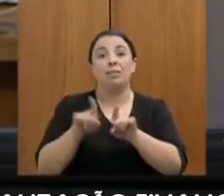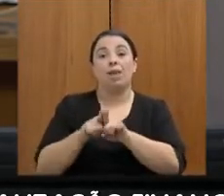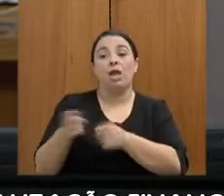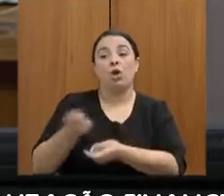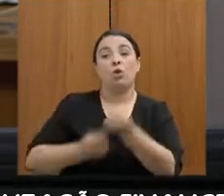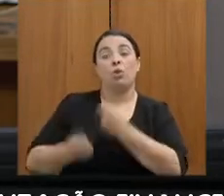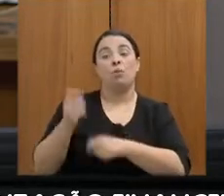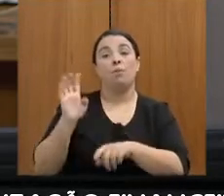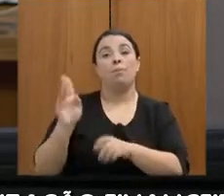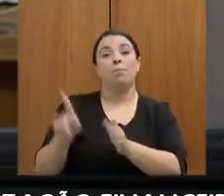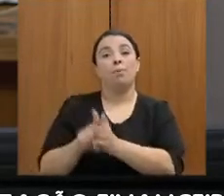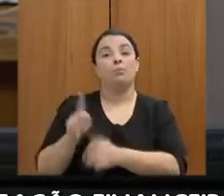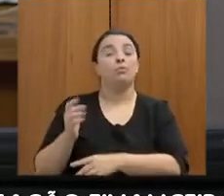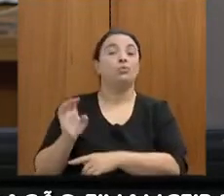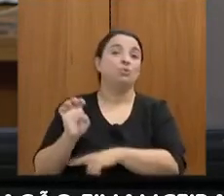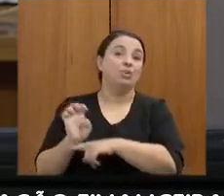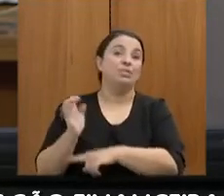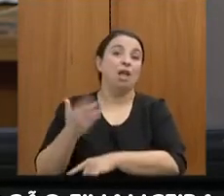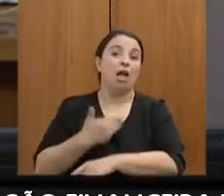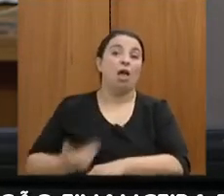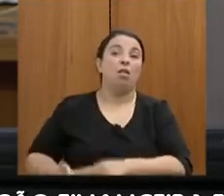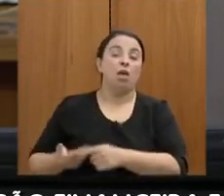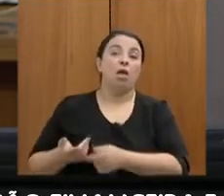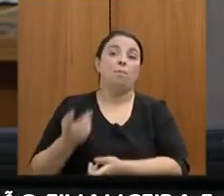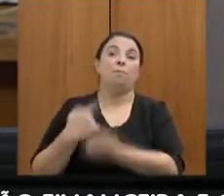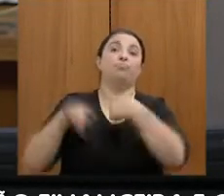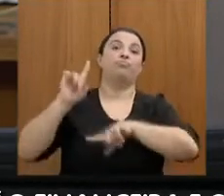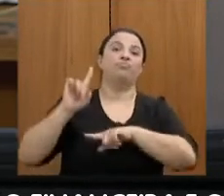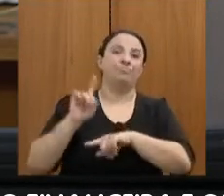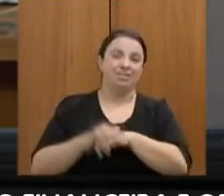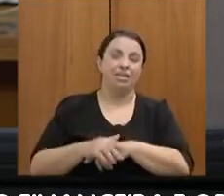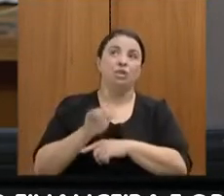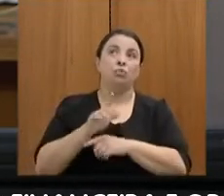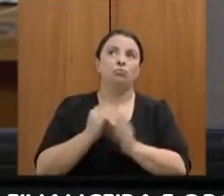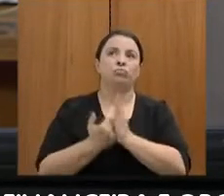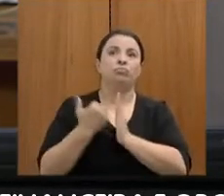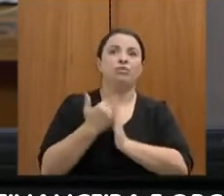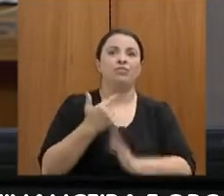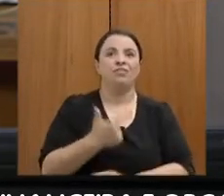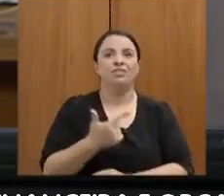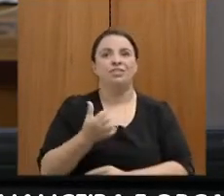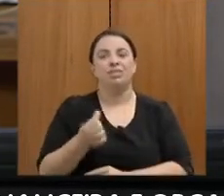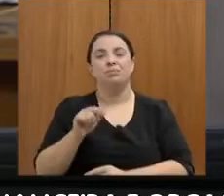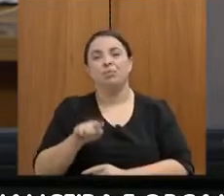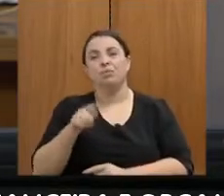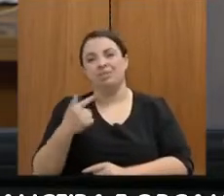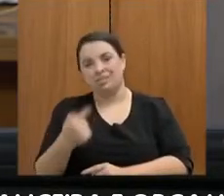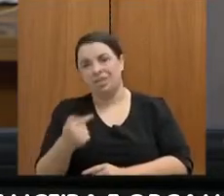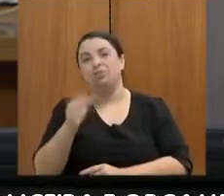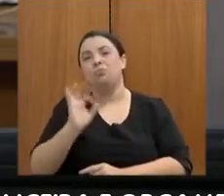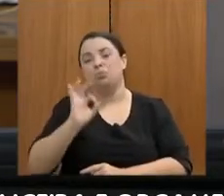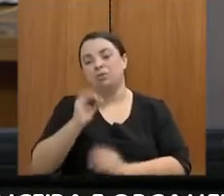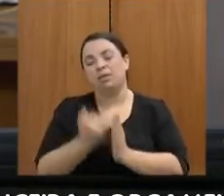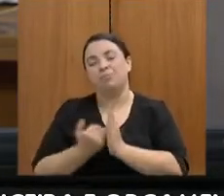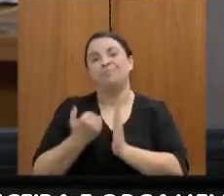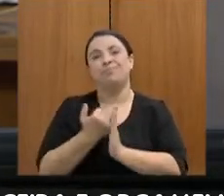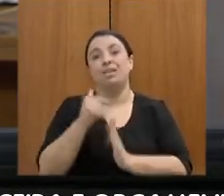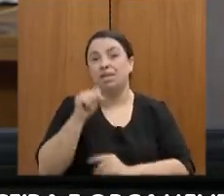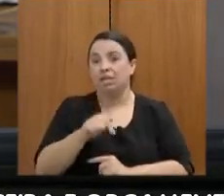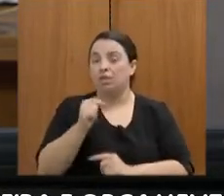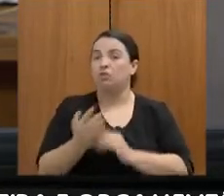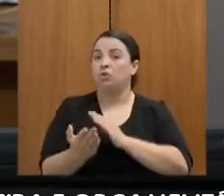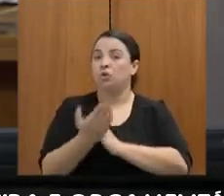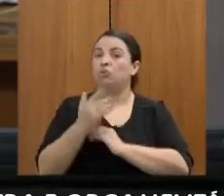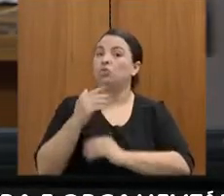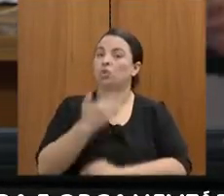fez com que o Estado crescesse sua arrecadação tributária em 26,7%. É isso que fez com que o Estado